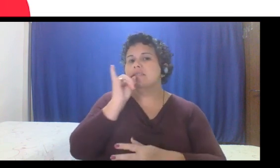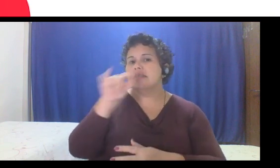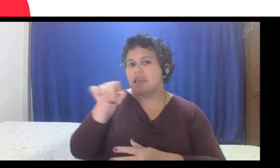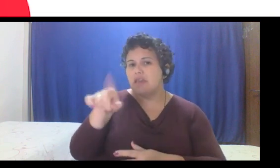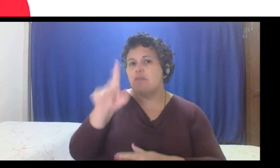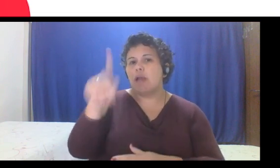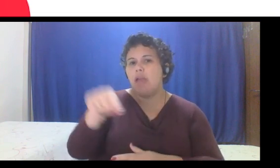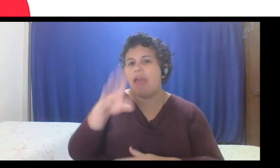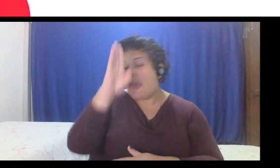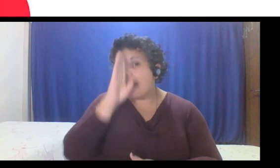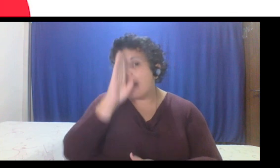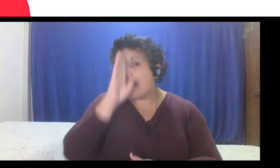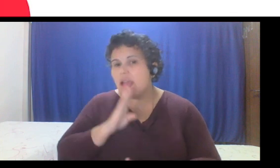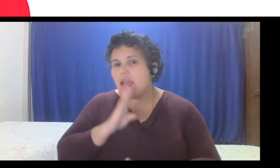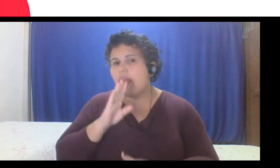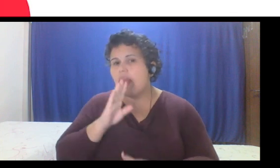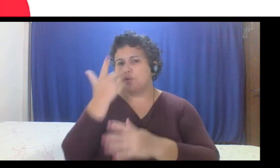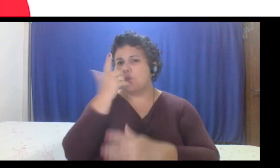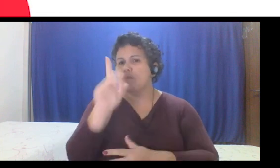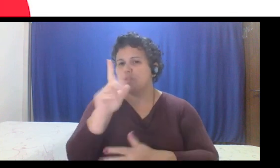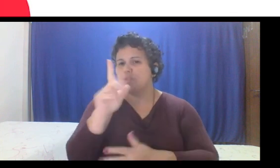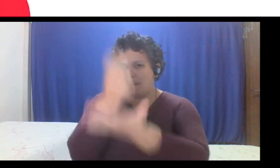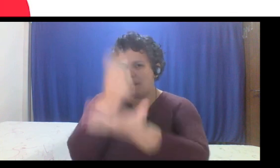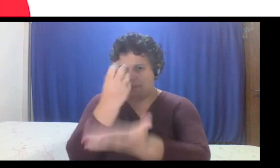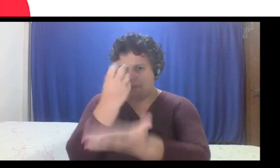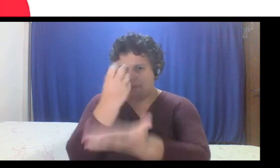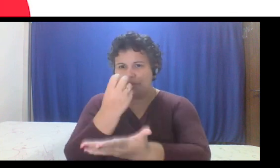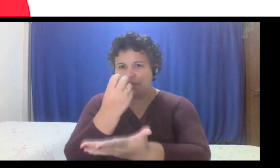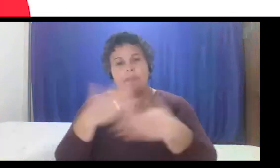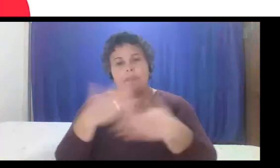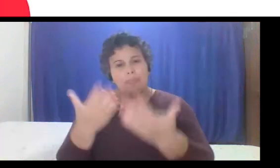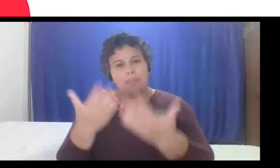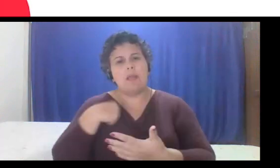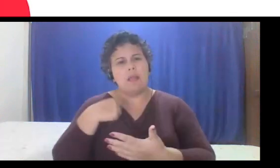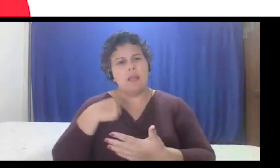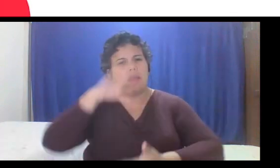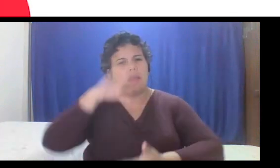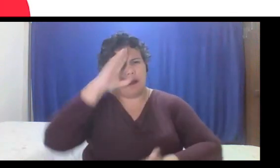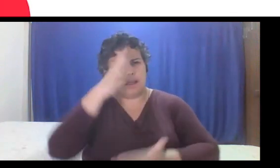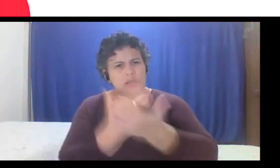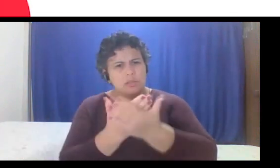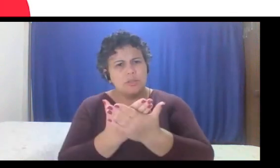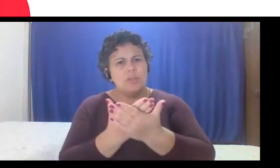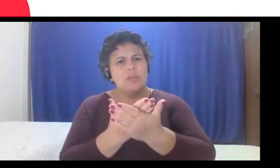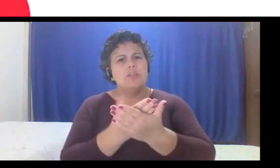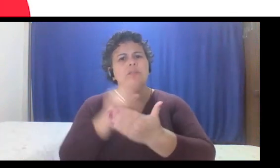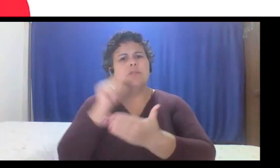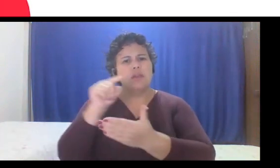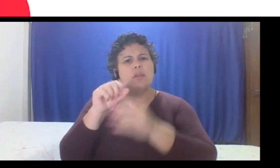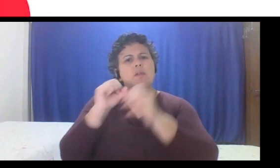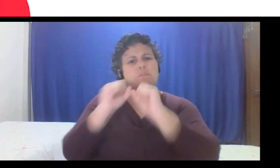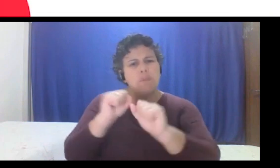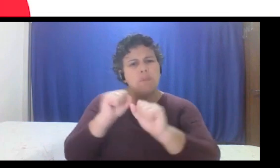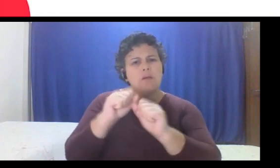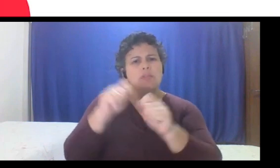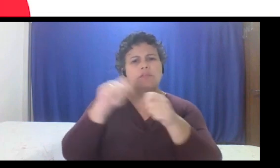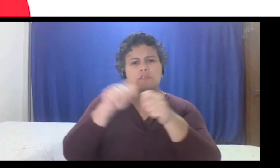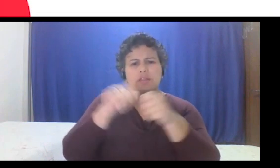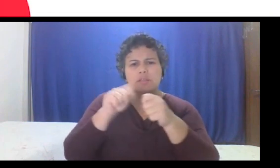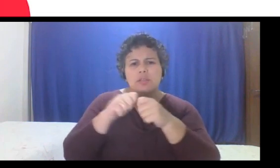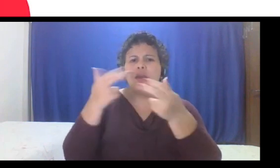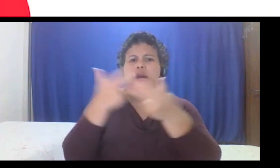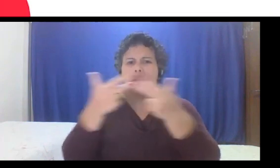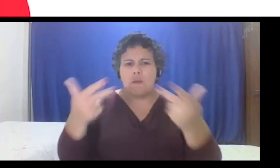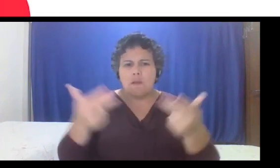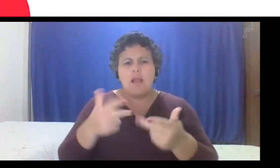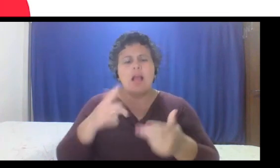gente coloca lá, né, eu acredito que determinada hipótese vai realizar tal coisa, existe uma forma de eu medir